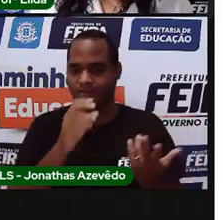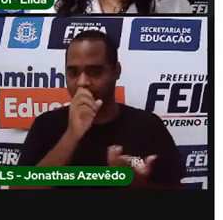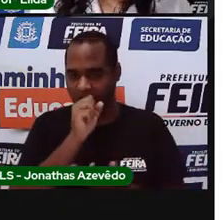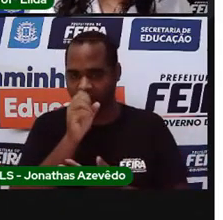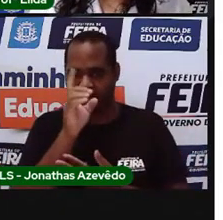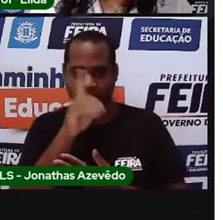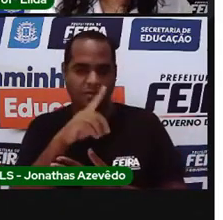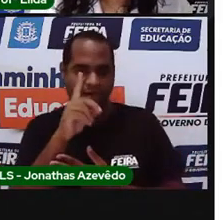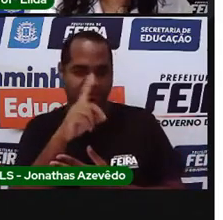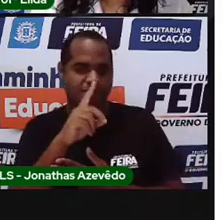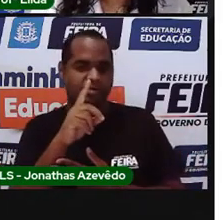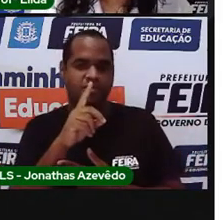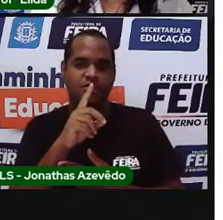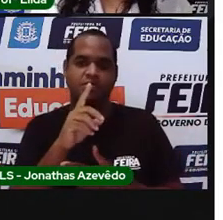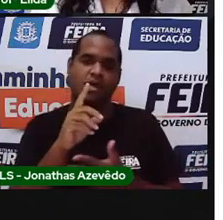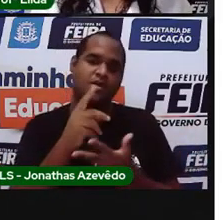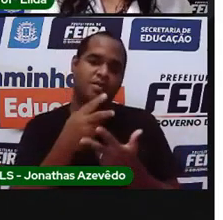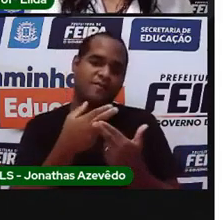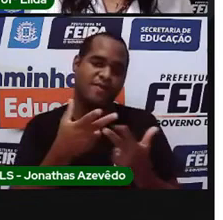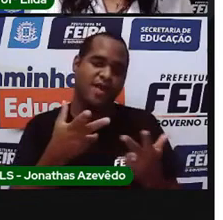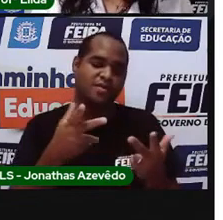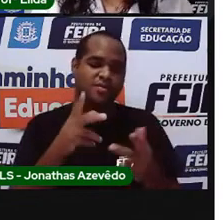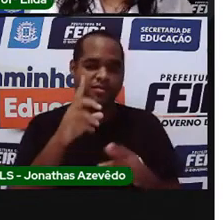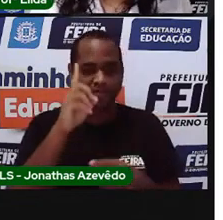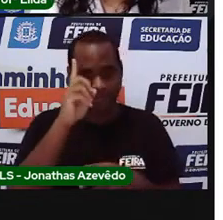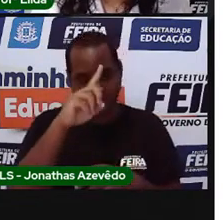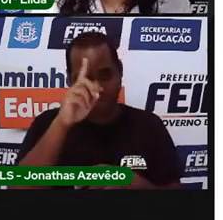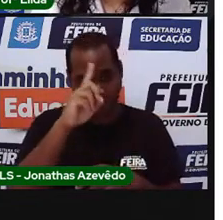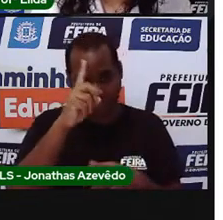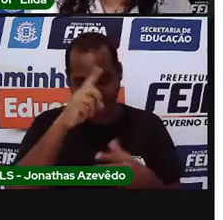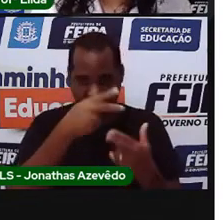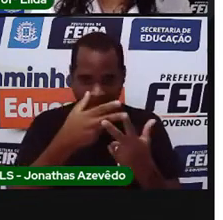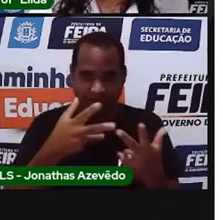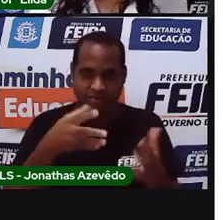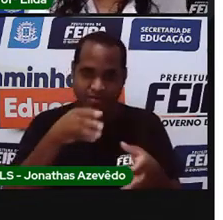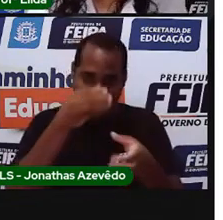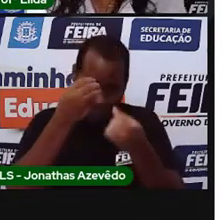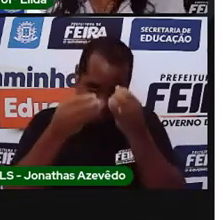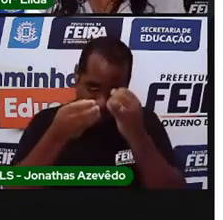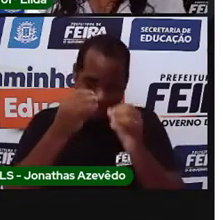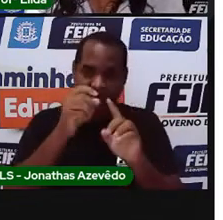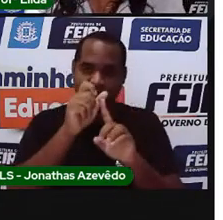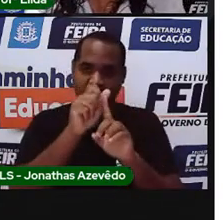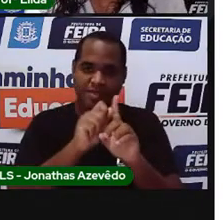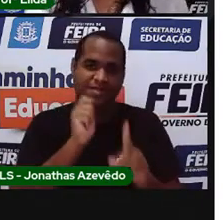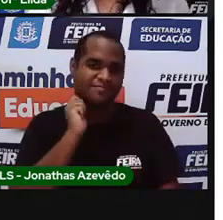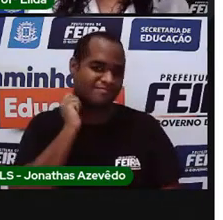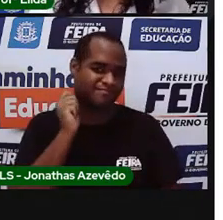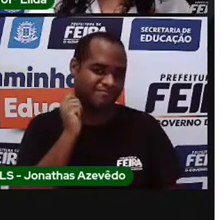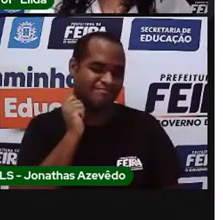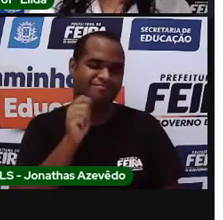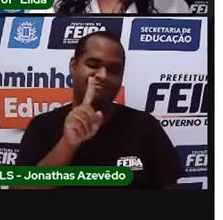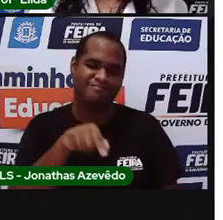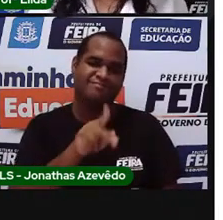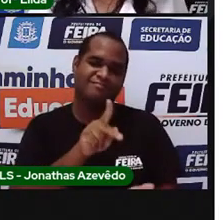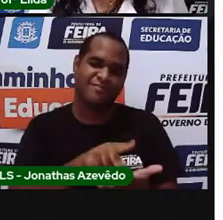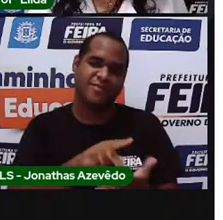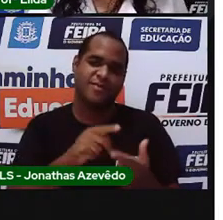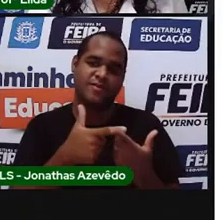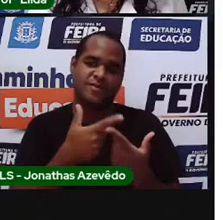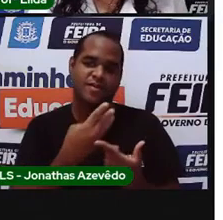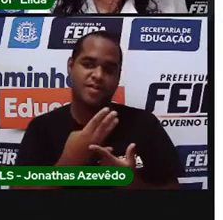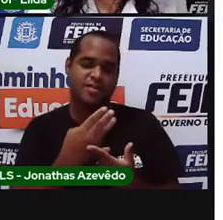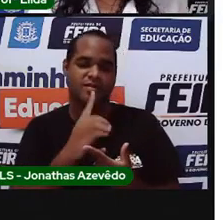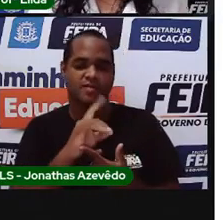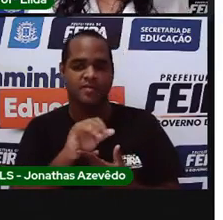E aí, quantos dias já se passaram do mês de abril? Isso mesmo! Vinte e